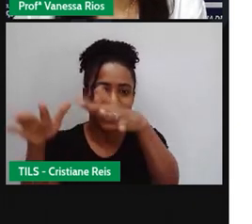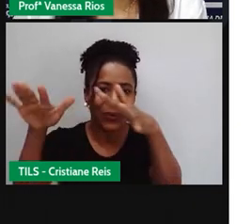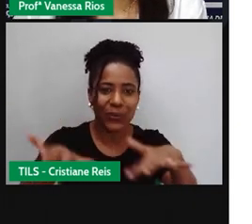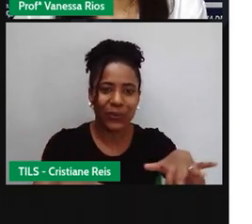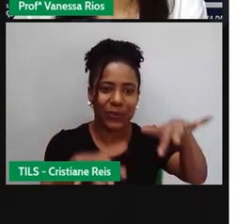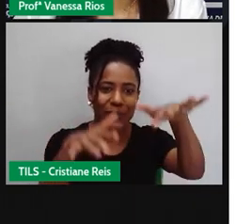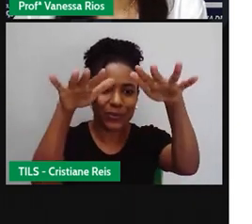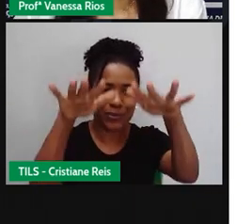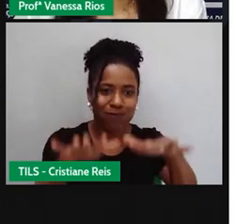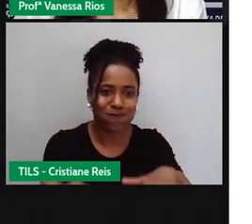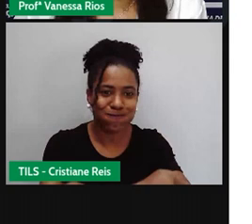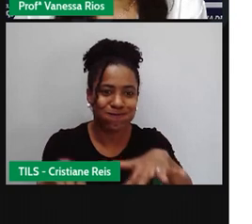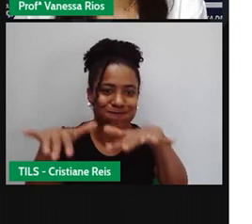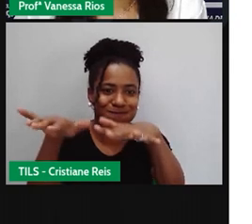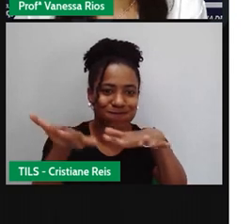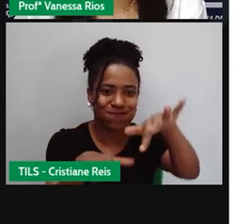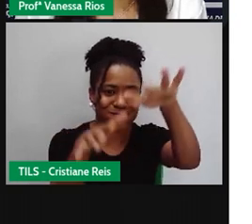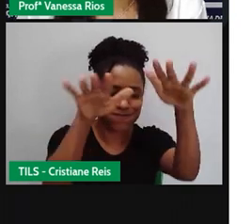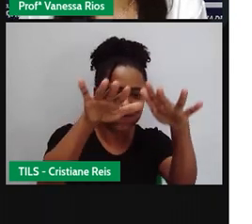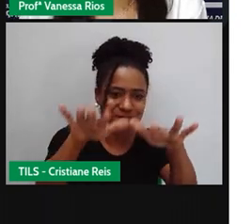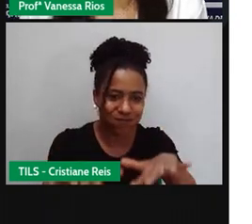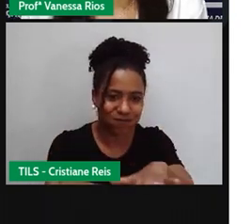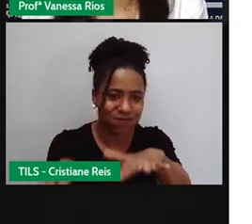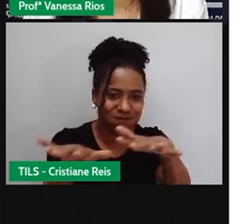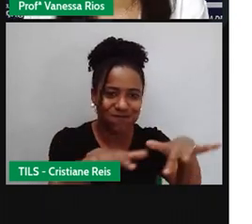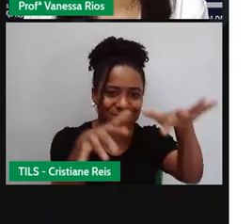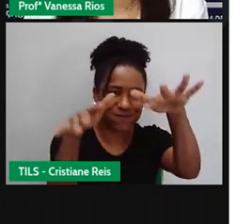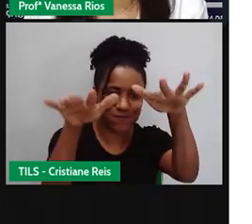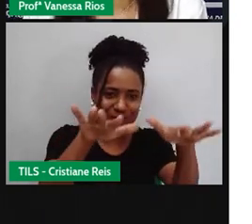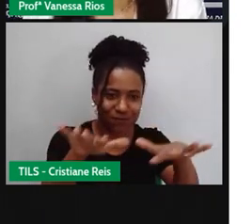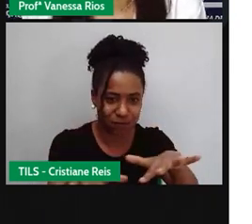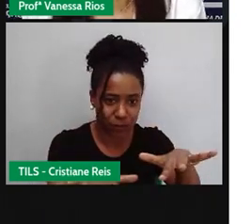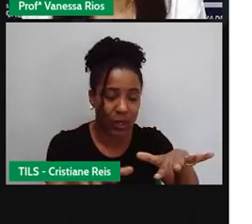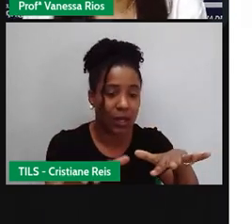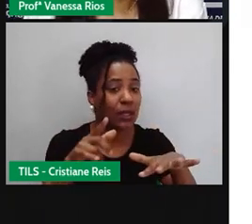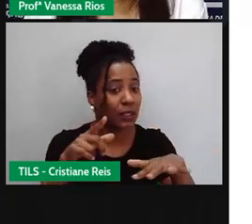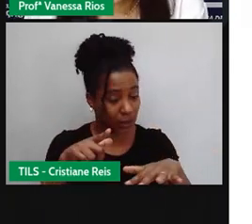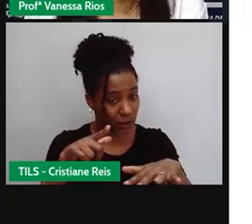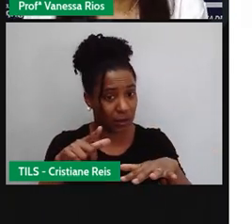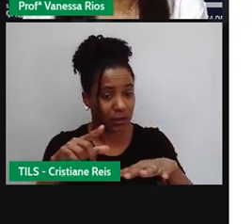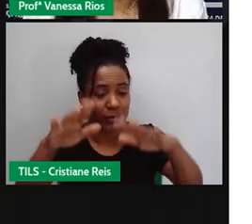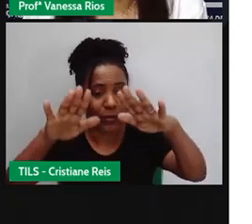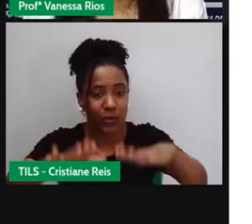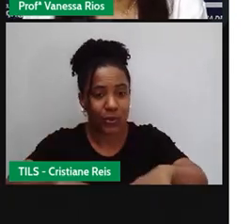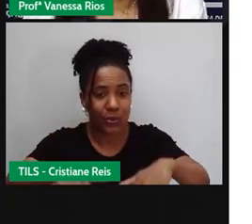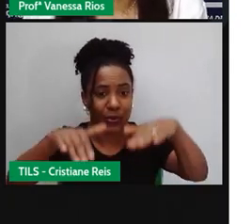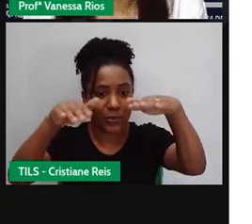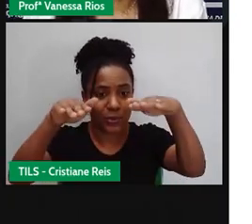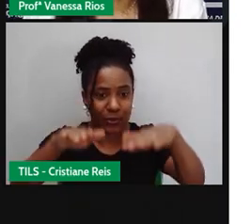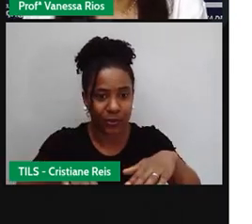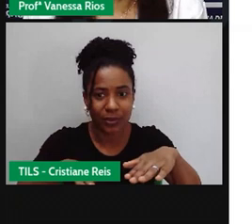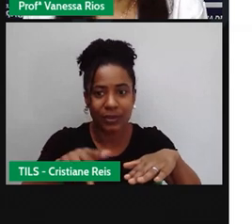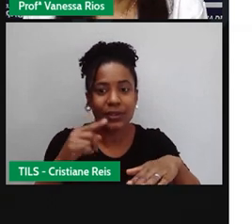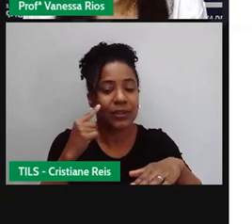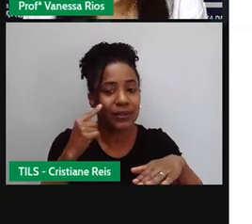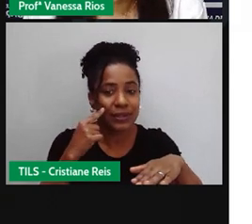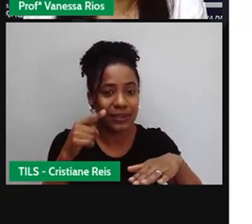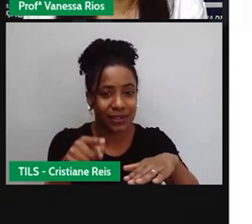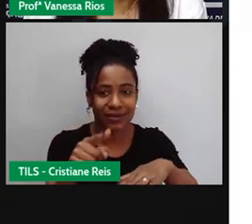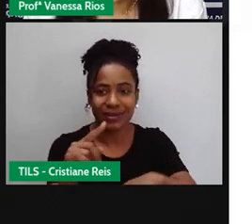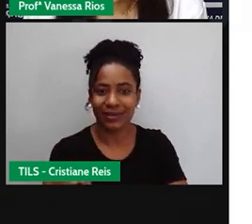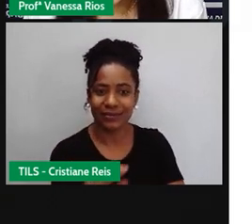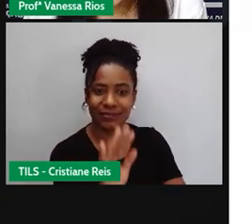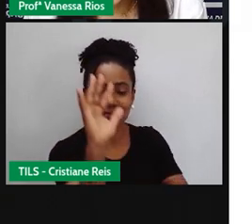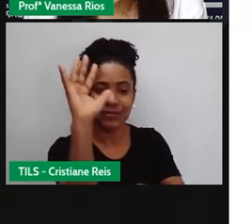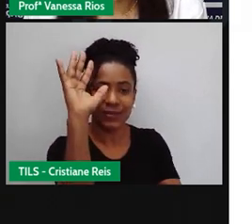criada aí também através da movimentação das marés, né, são colocadas aí também torres